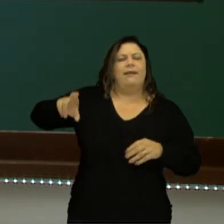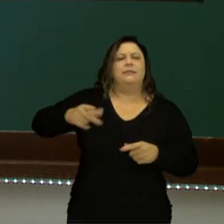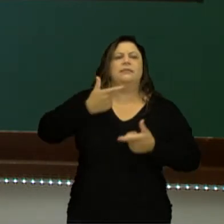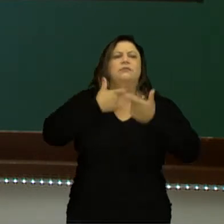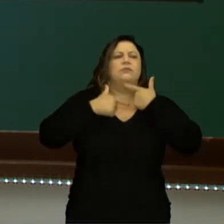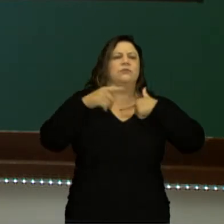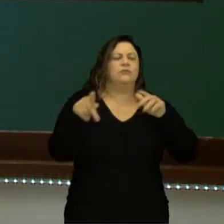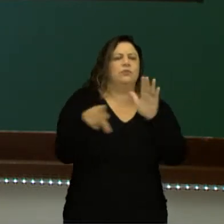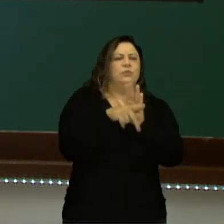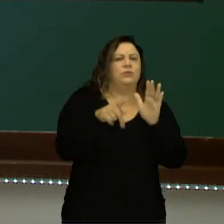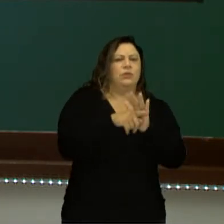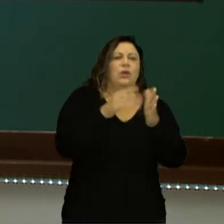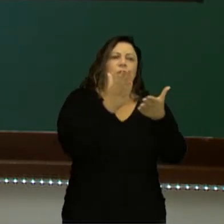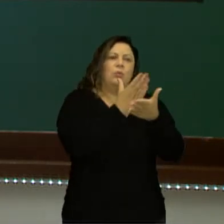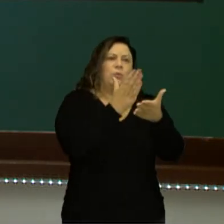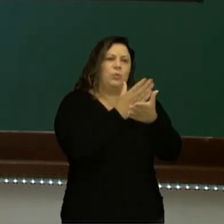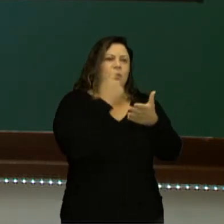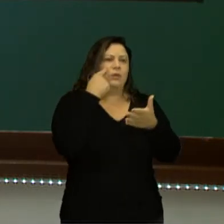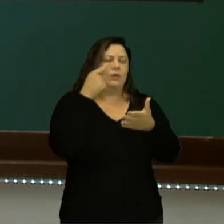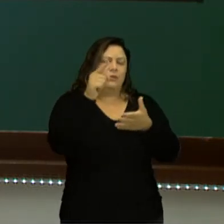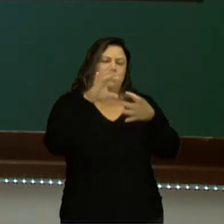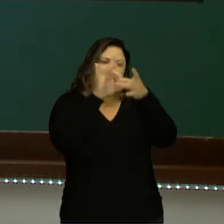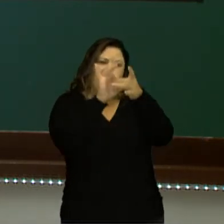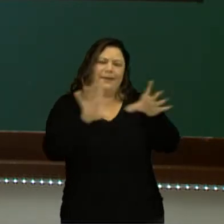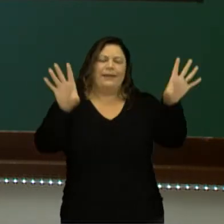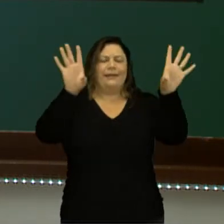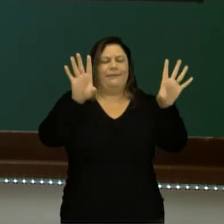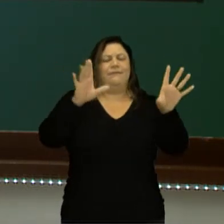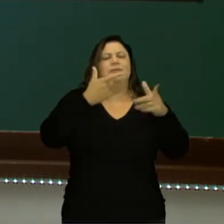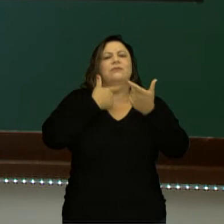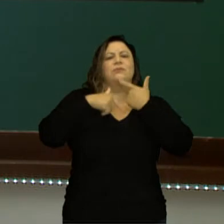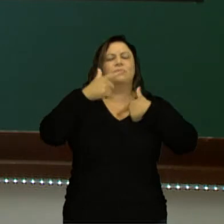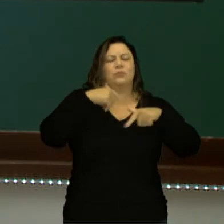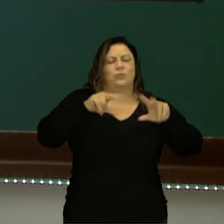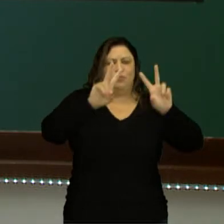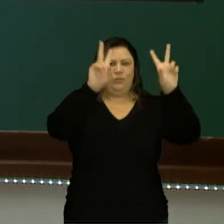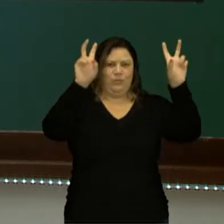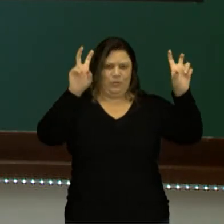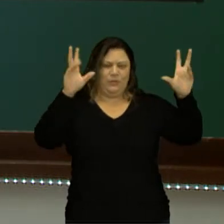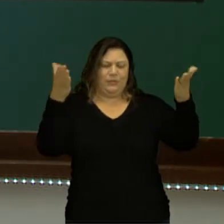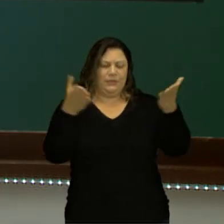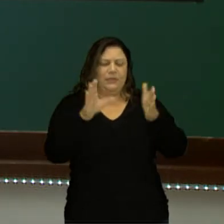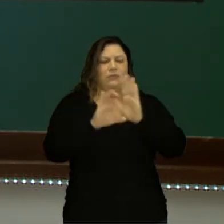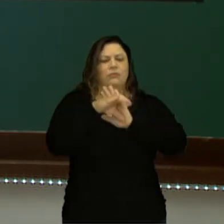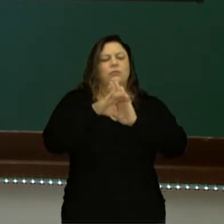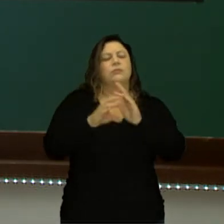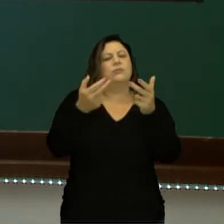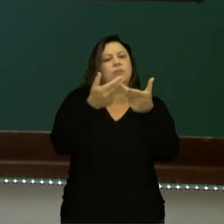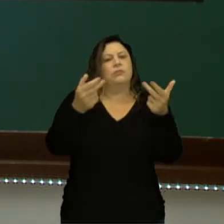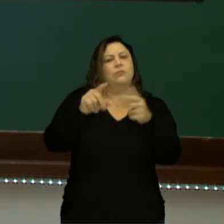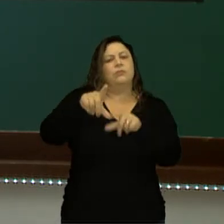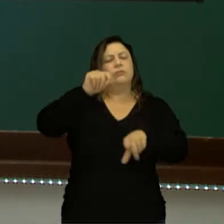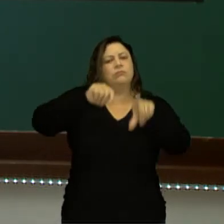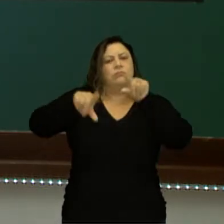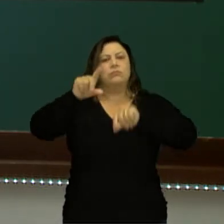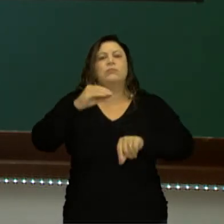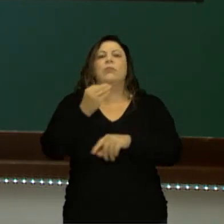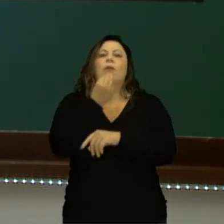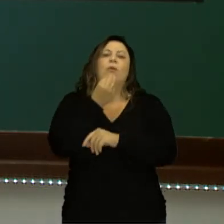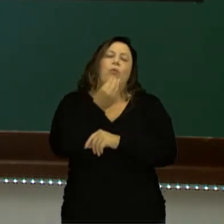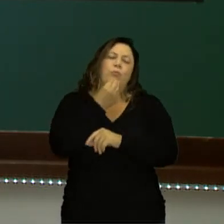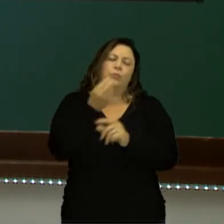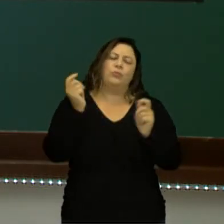sobre a livre escolha da vontade. Ele utiliza esse conceito, então, que nada mais é do que uma oportunidade ou